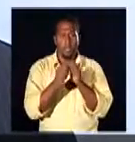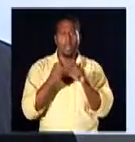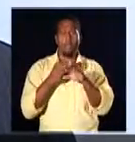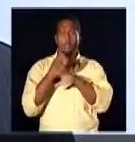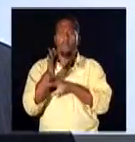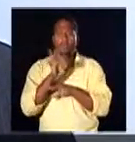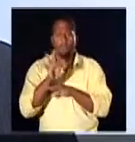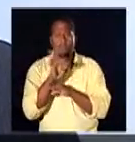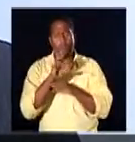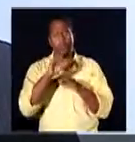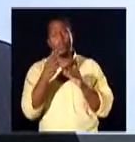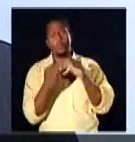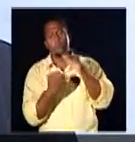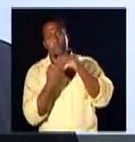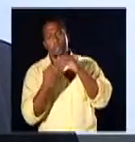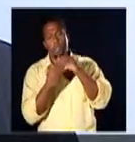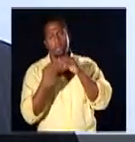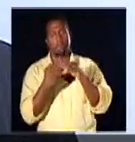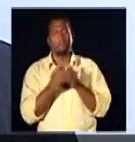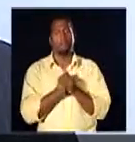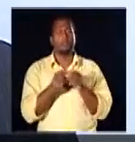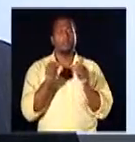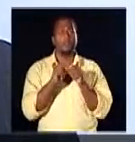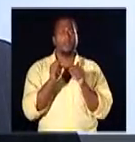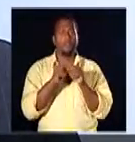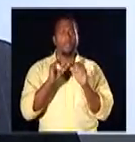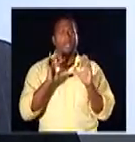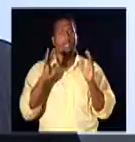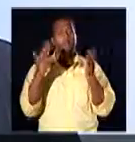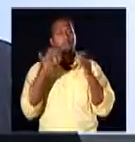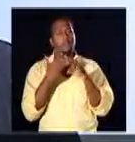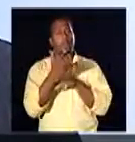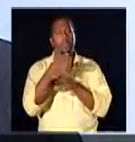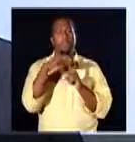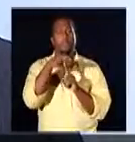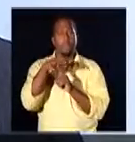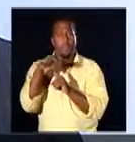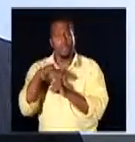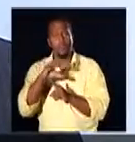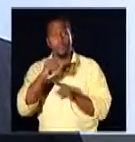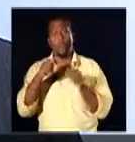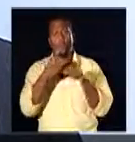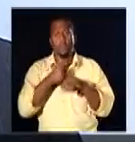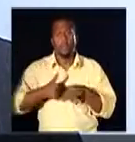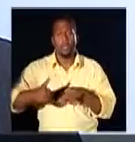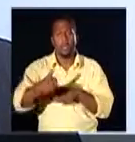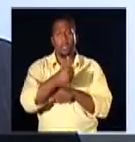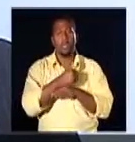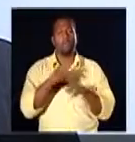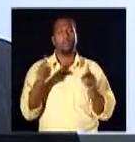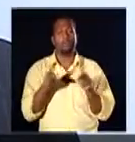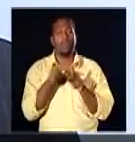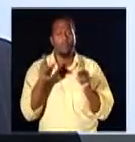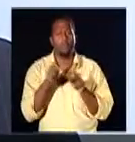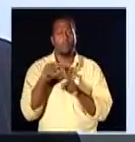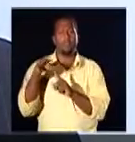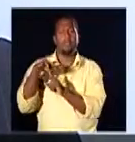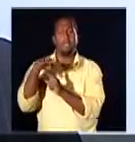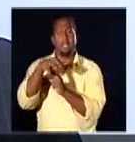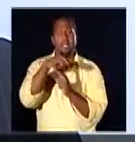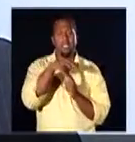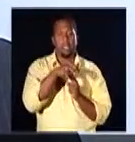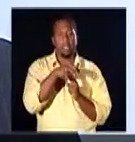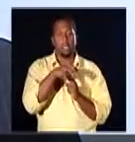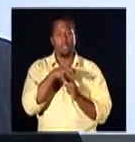campanhas, seminários, vamos a faculdades, a empresas, fazemos eventos em feiras, em praças, em